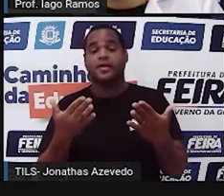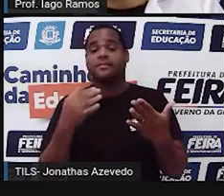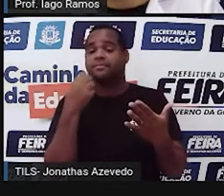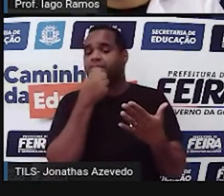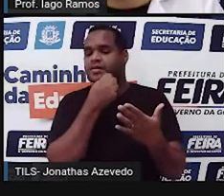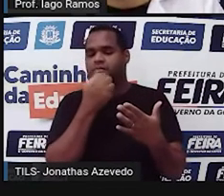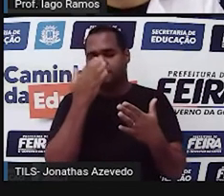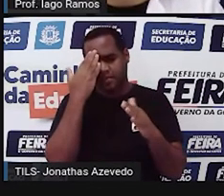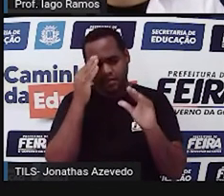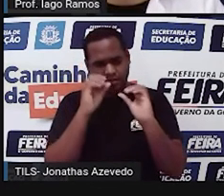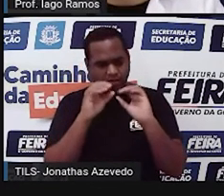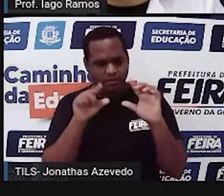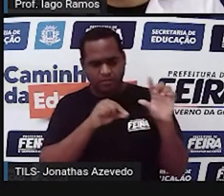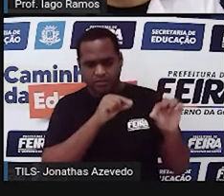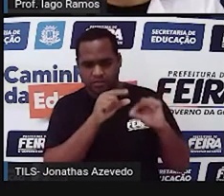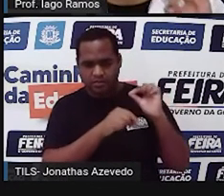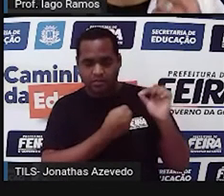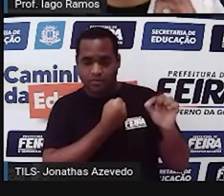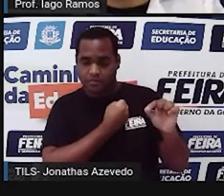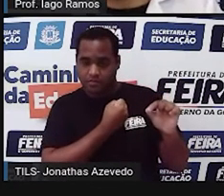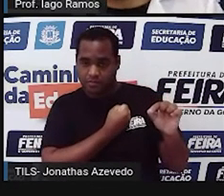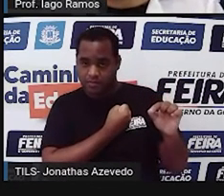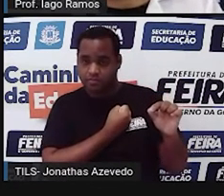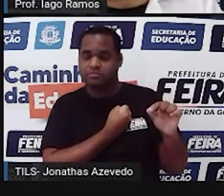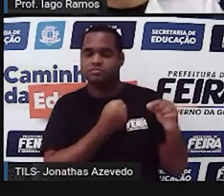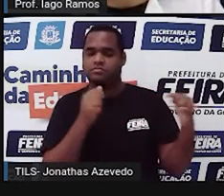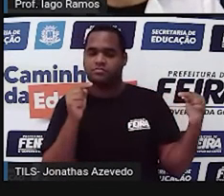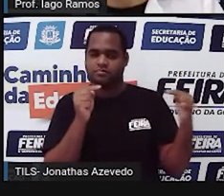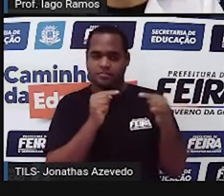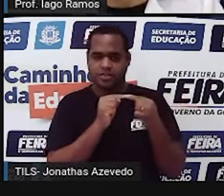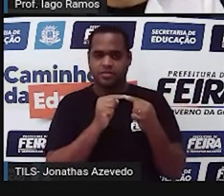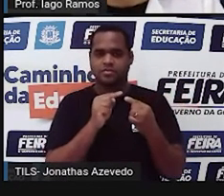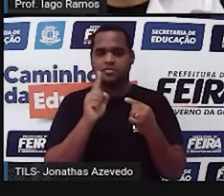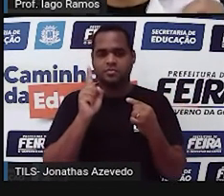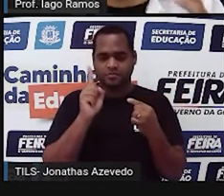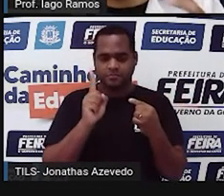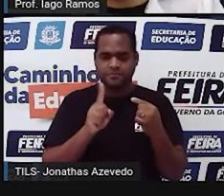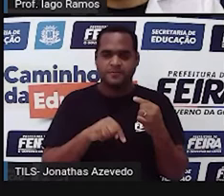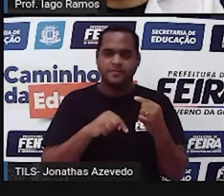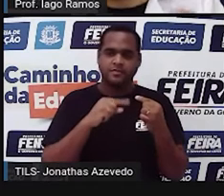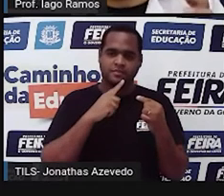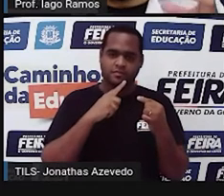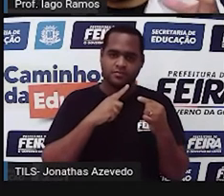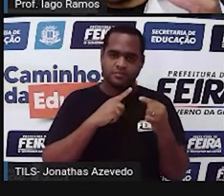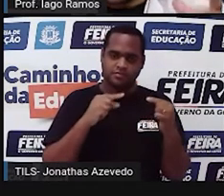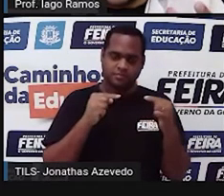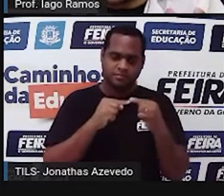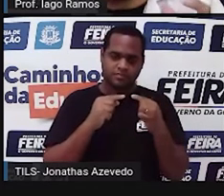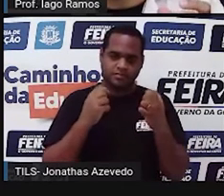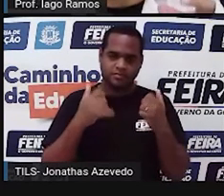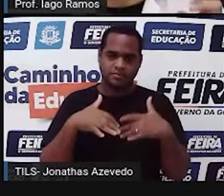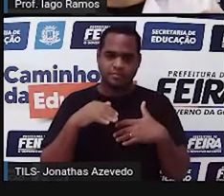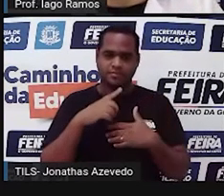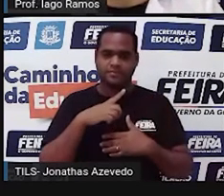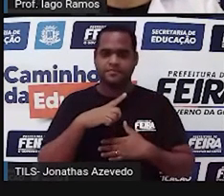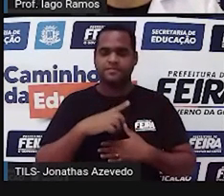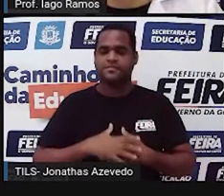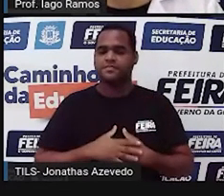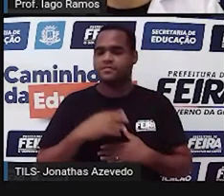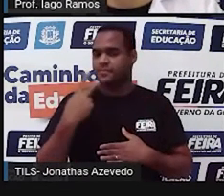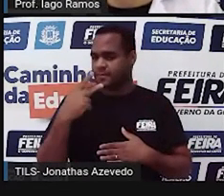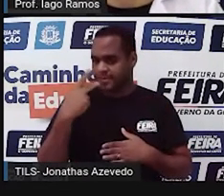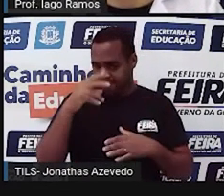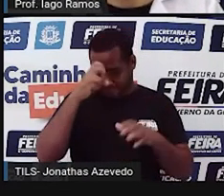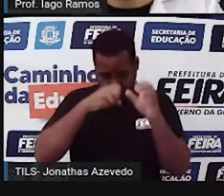você escolher ali o número que tem a opção, né? Que traz aí o quanto do que você